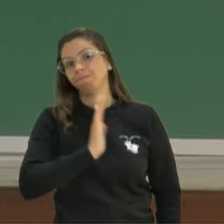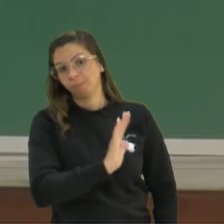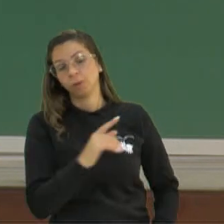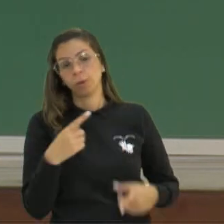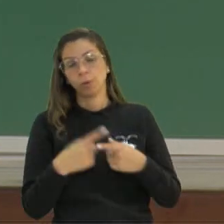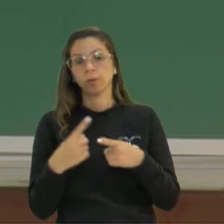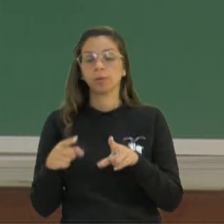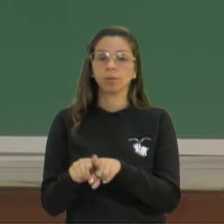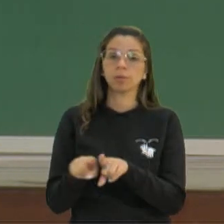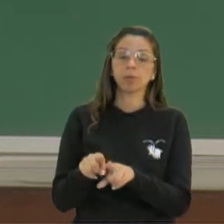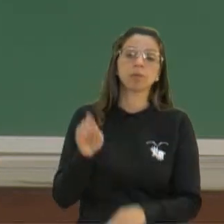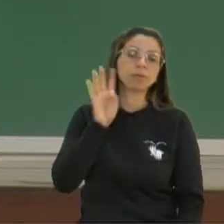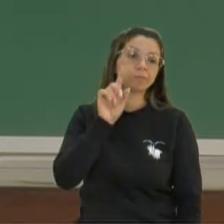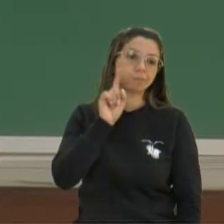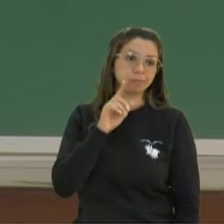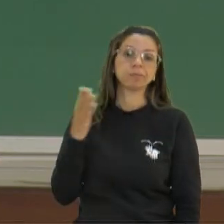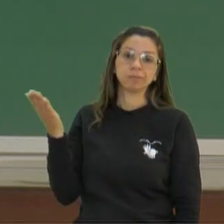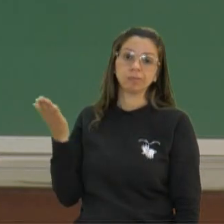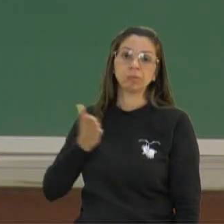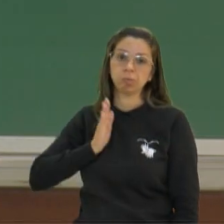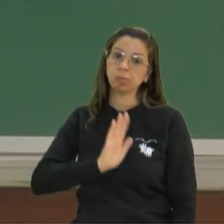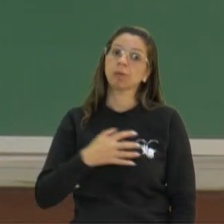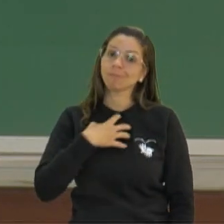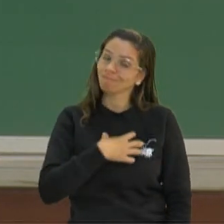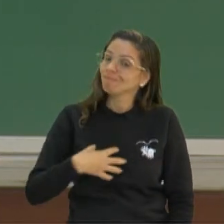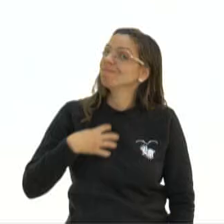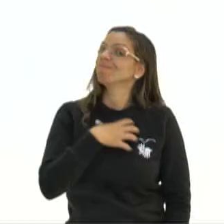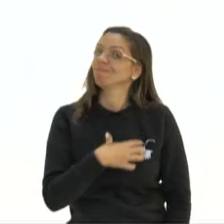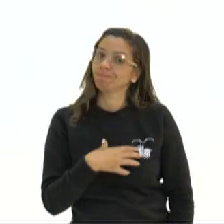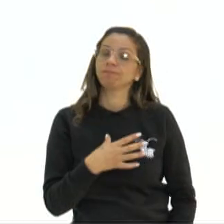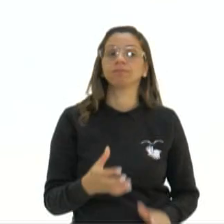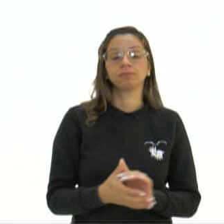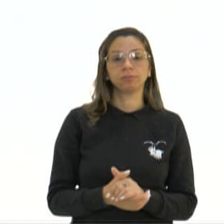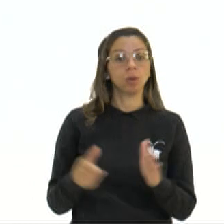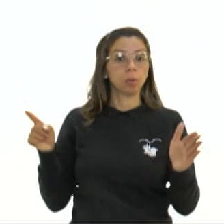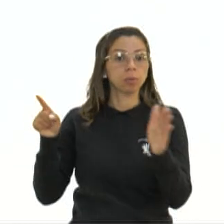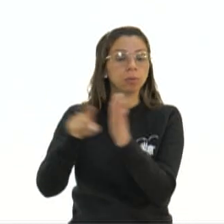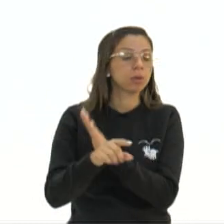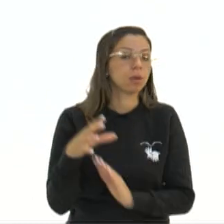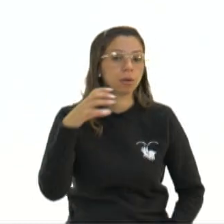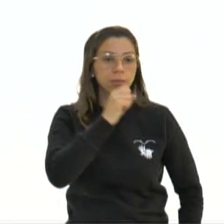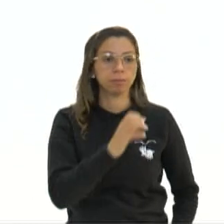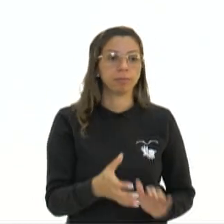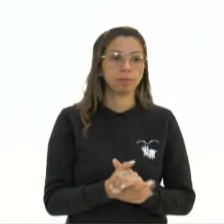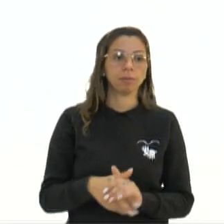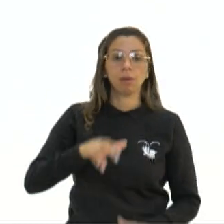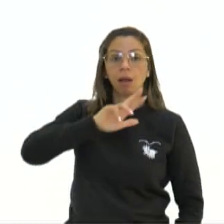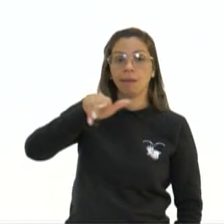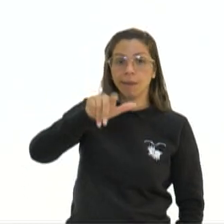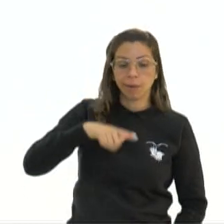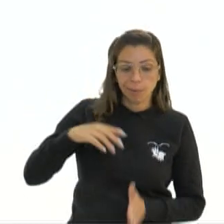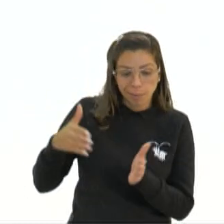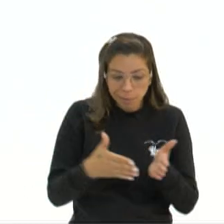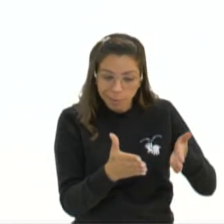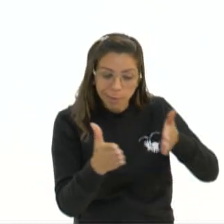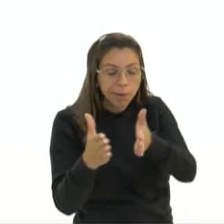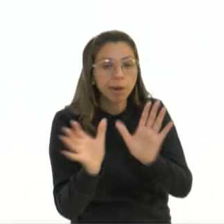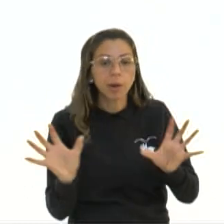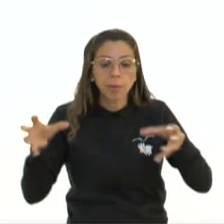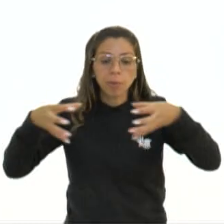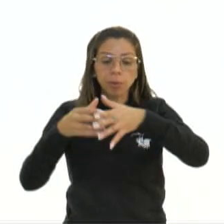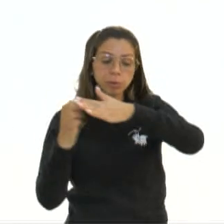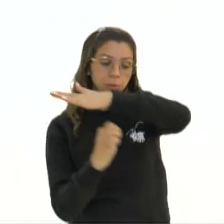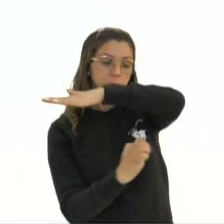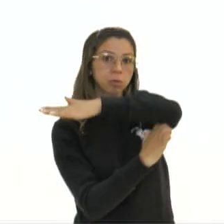americanos, os estadunidenses. Vamos num quiz aí, rapidinho. Ela não é uma estrada, é o maior conjunto de